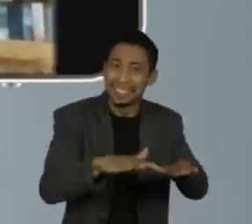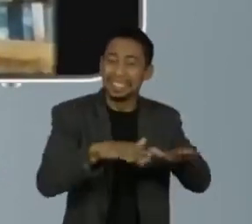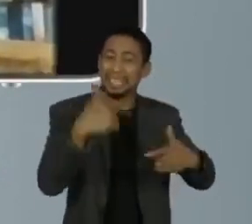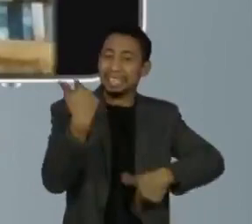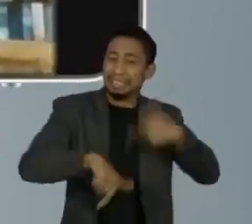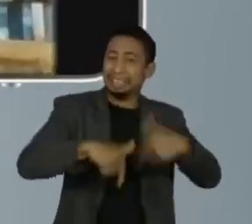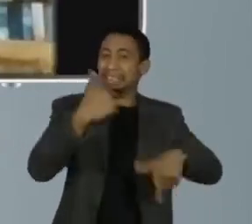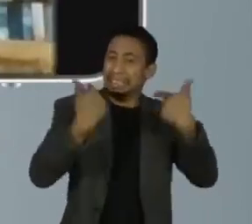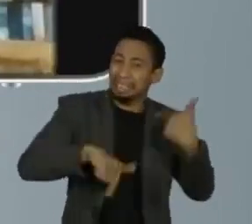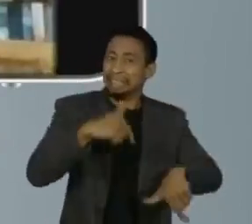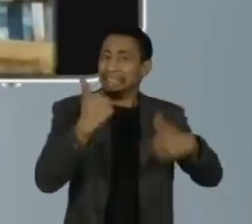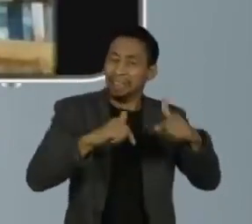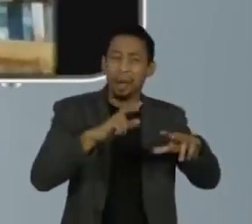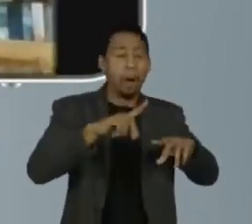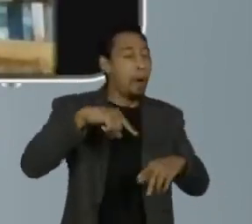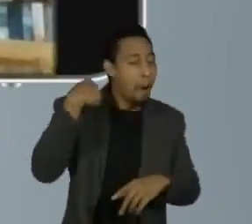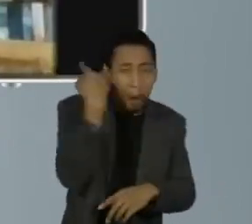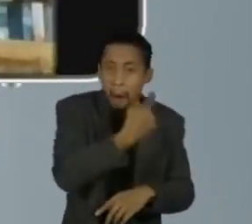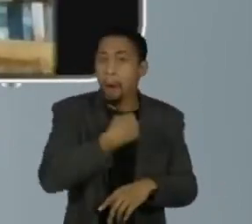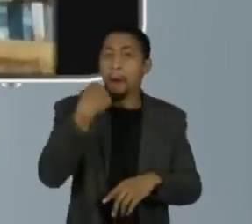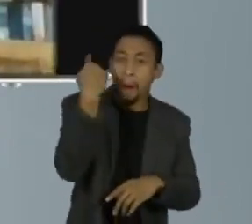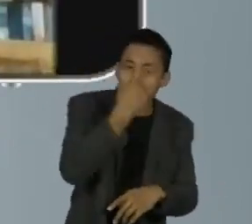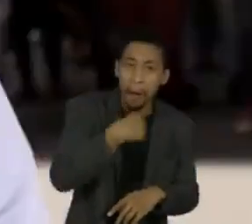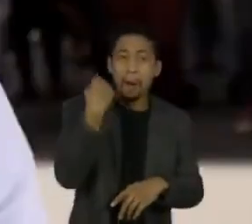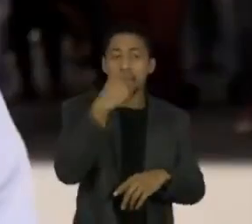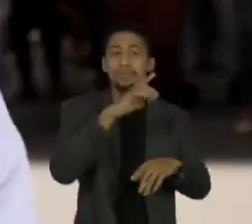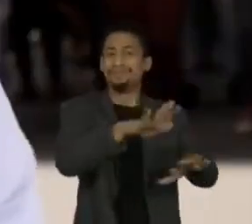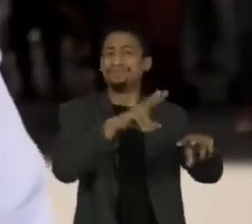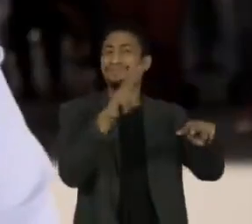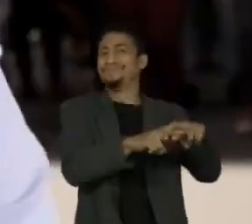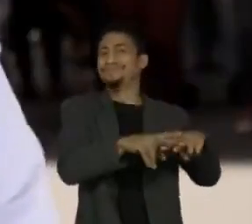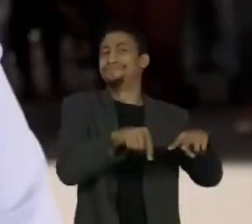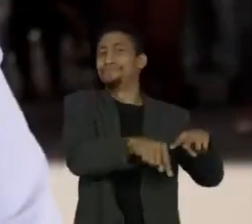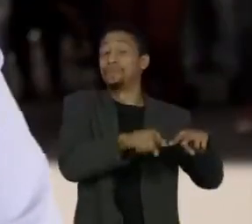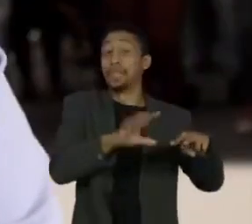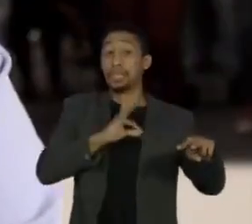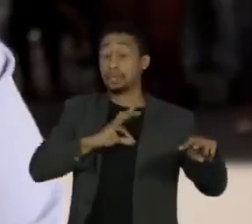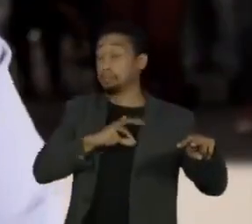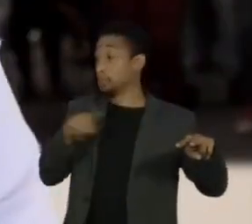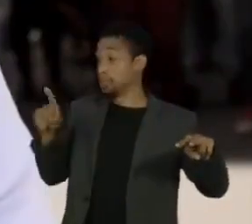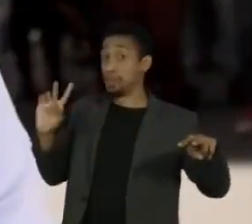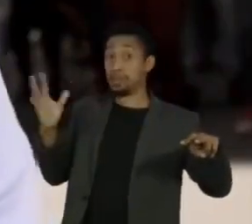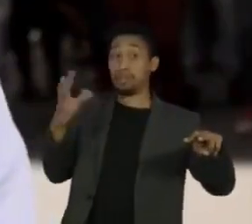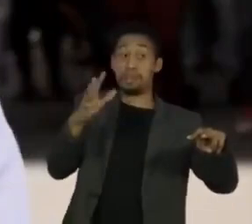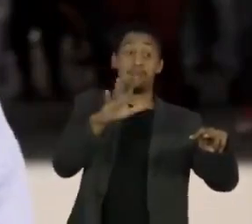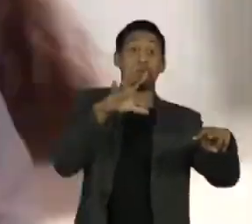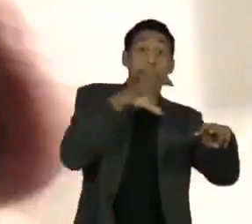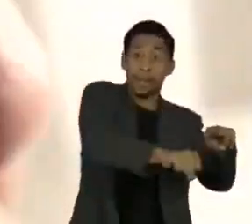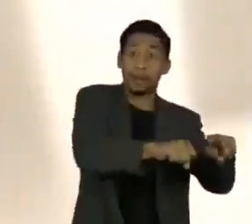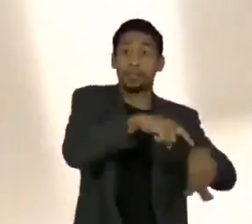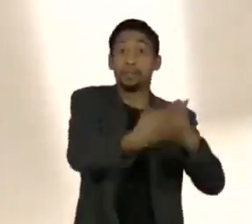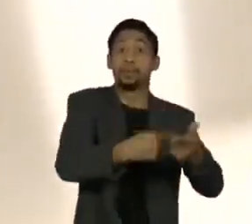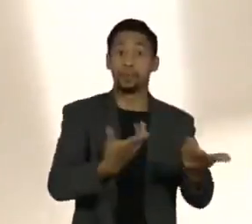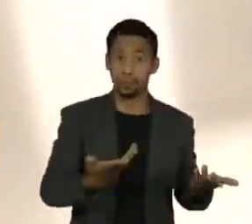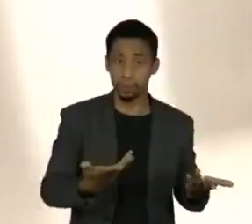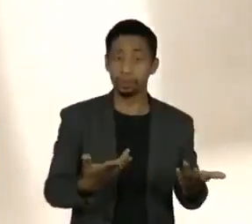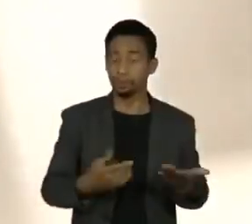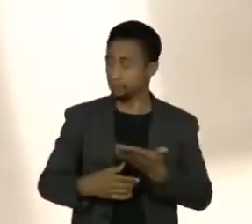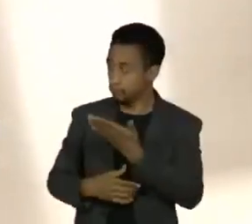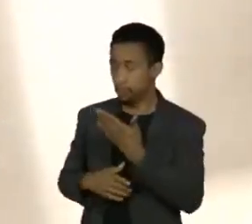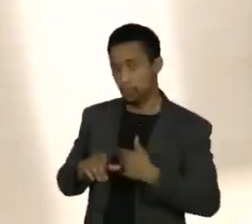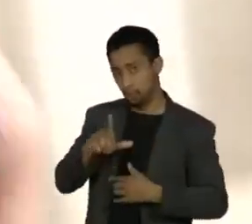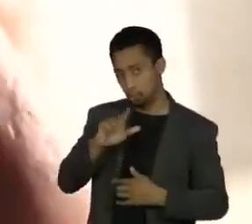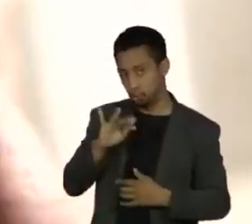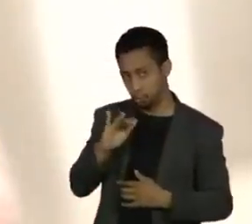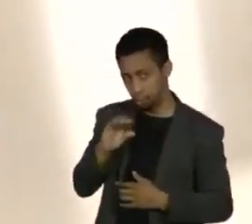horas e horas até chegar à polícia. Foi o que aconteceu com o ferramenteiro Lúcio Belentani. E ali